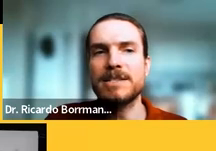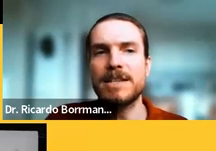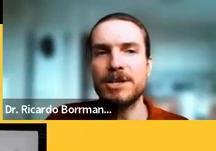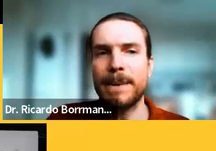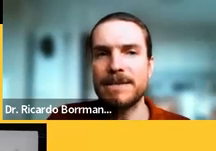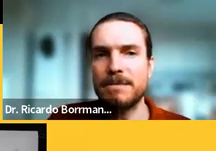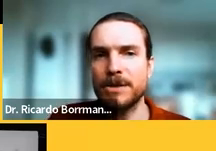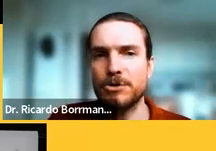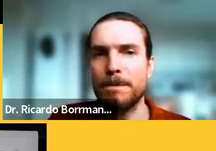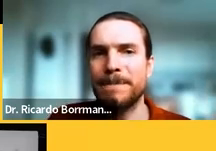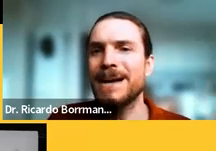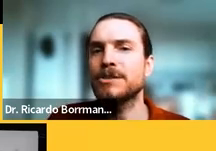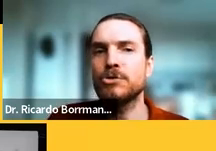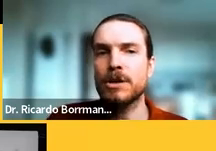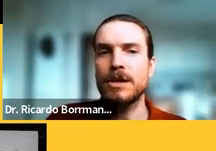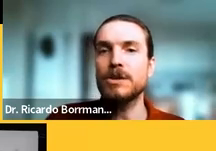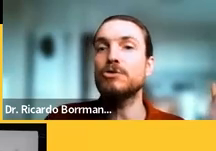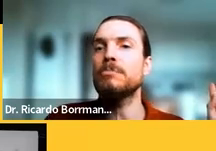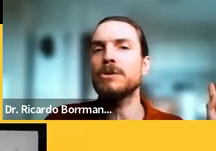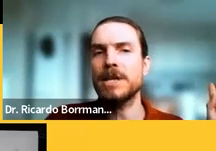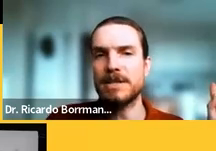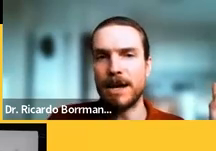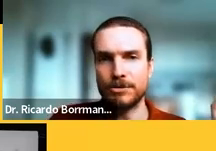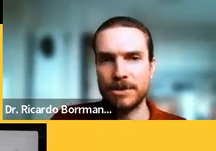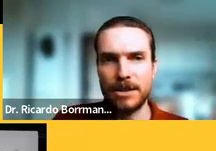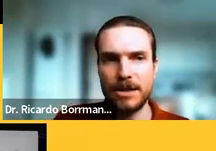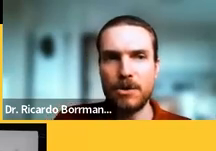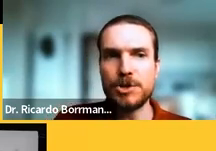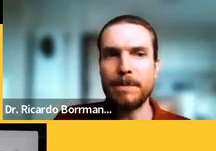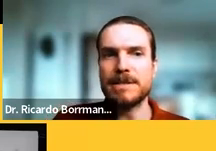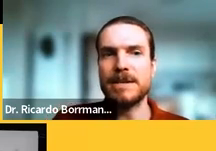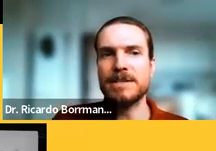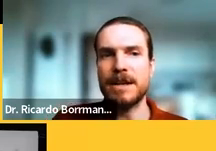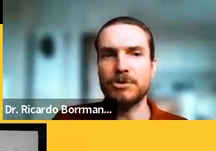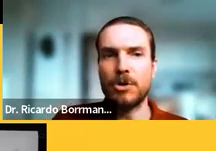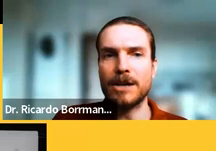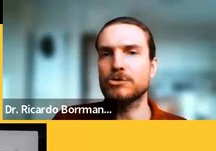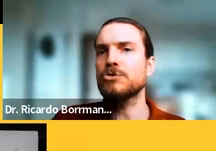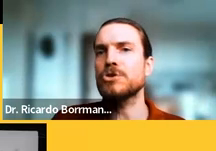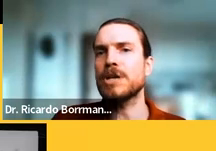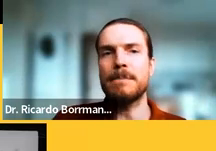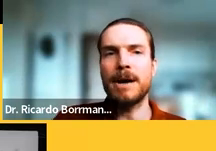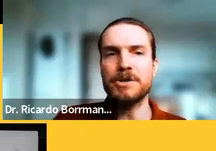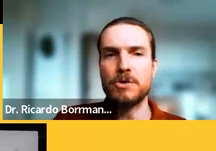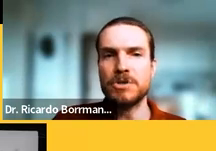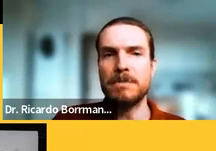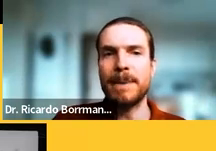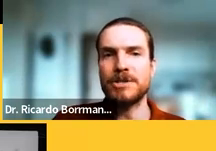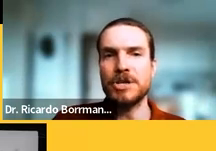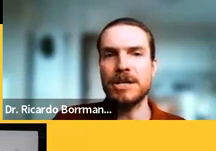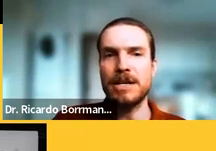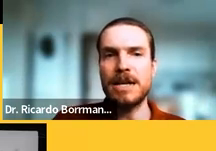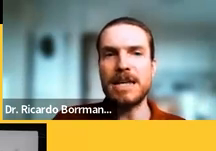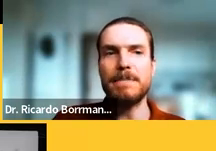pelo recente aparecimento de um pregador no meio do deserto cuja presença deve tocar todos os alemães com